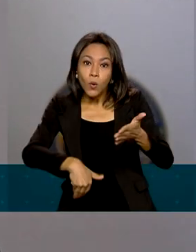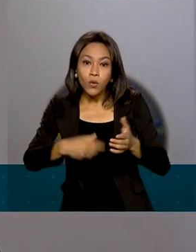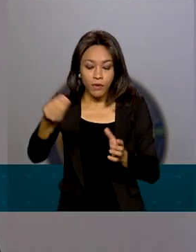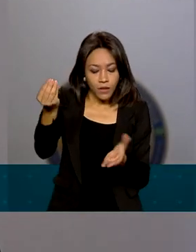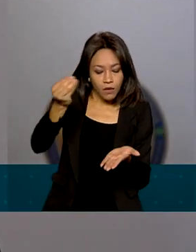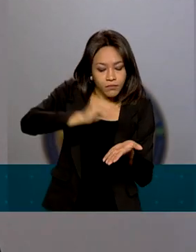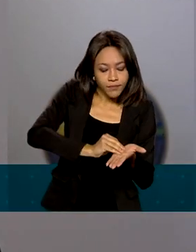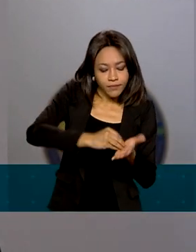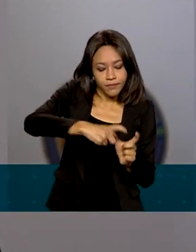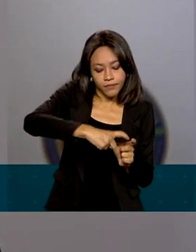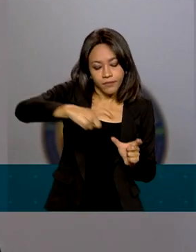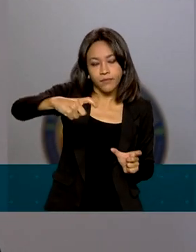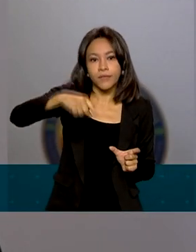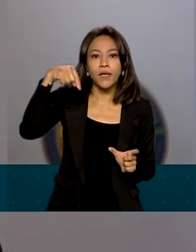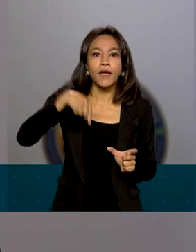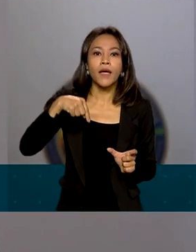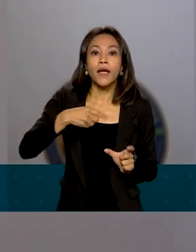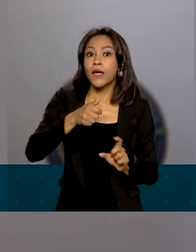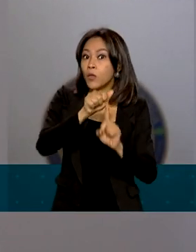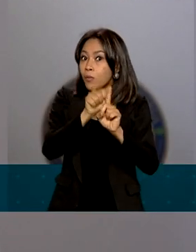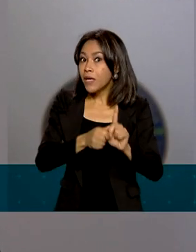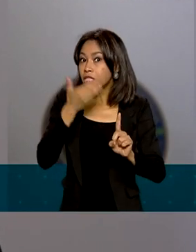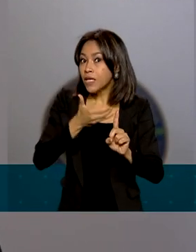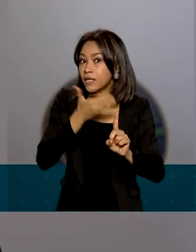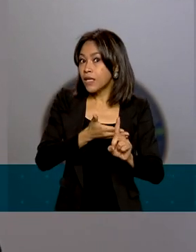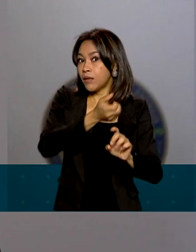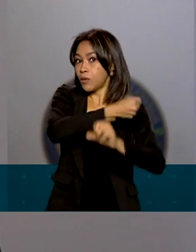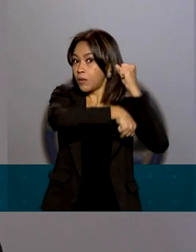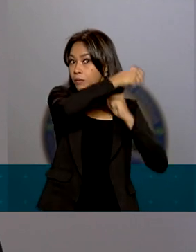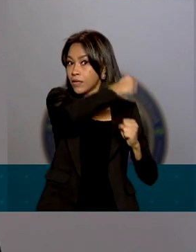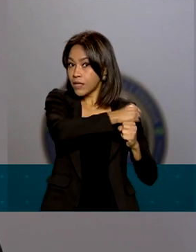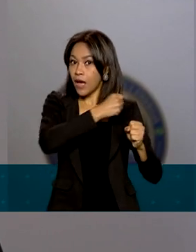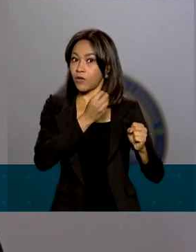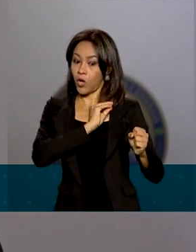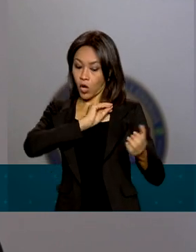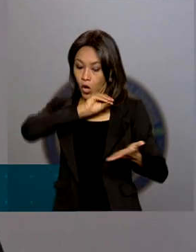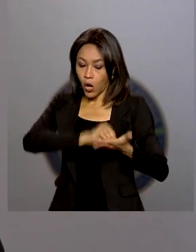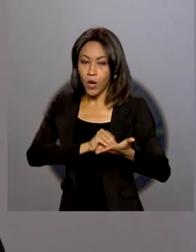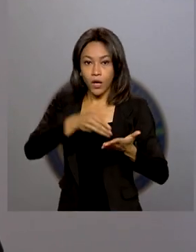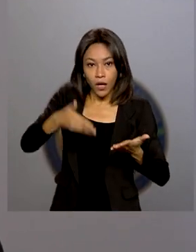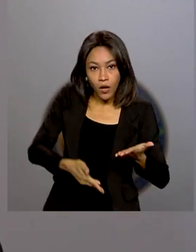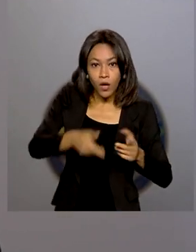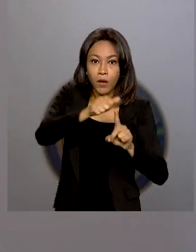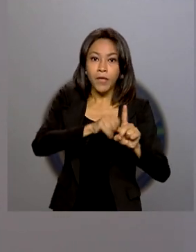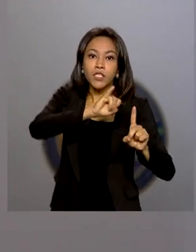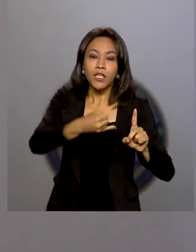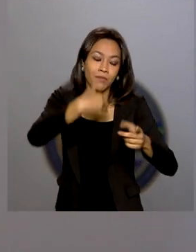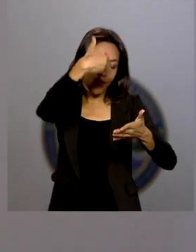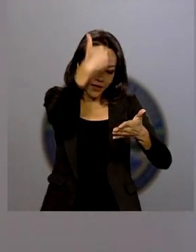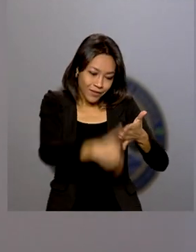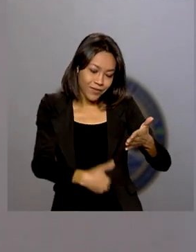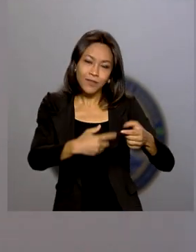referente ao mês de dezembro de 2021 e creditado como um abatimento no valor a pagar na conta de luz subsequente.